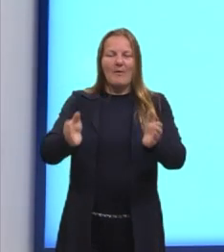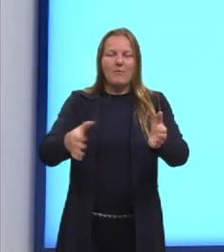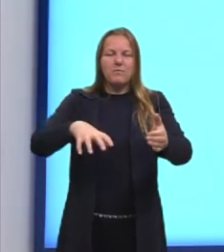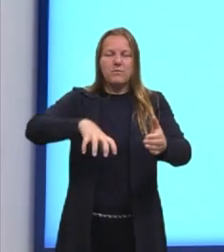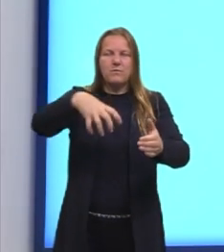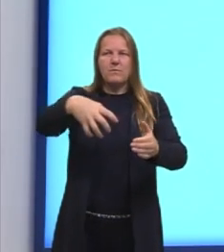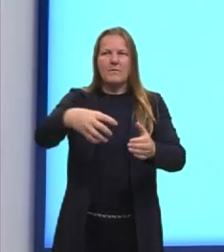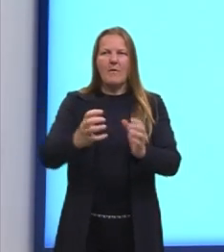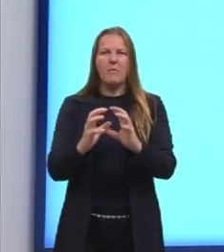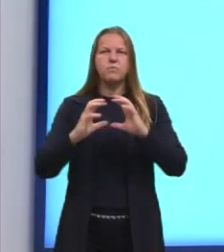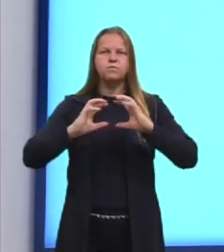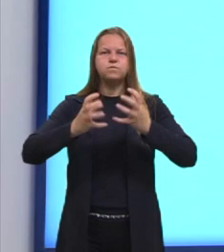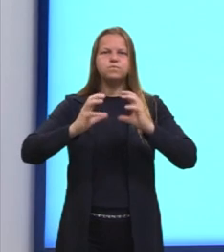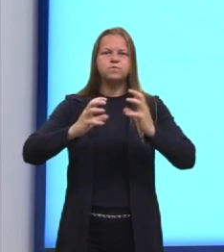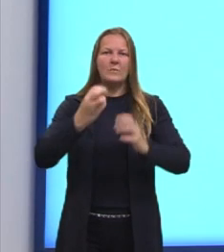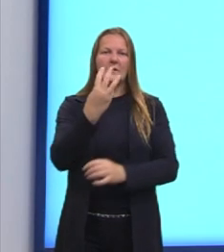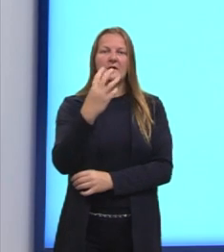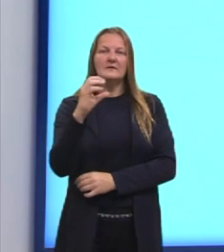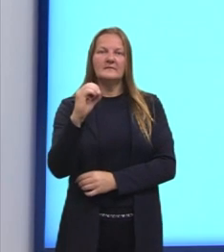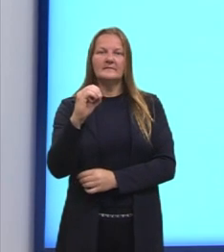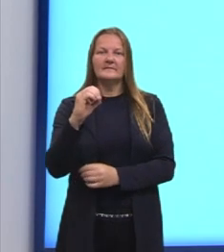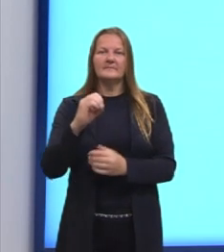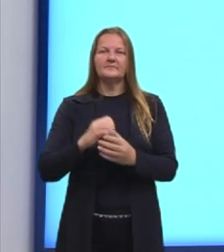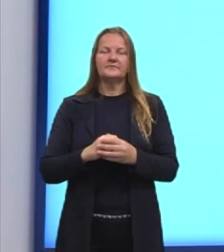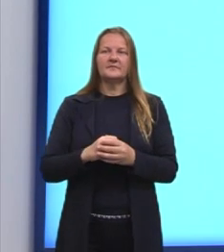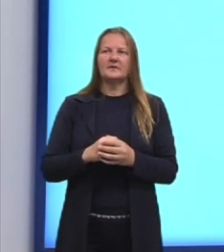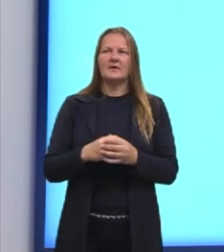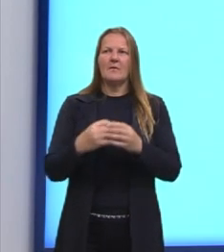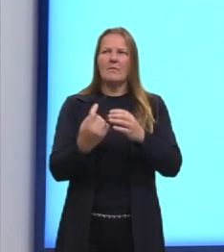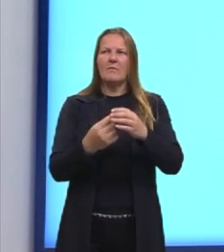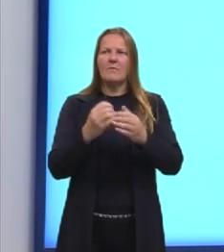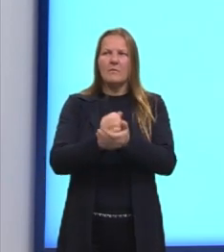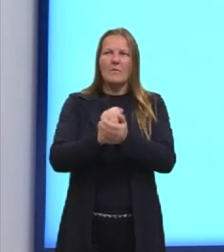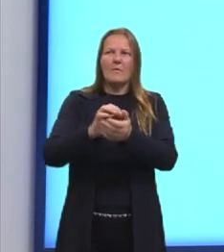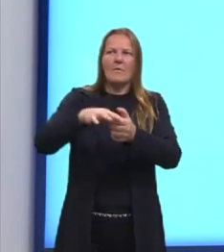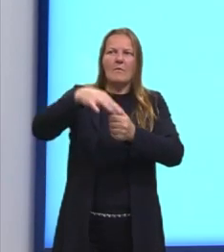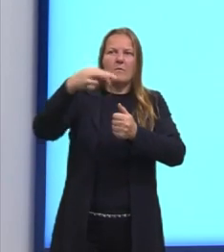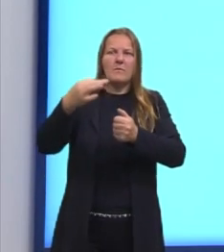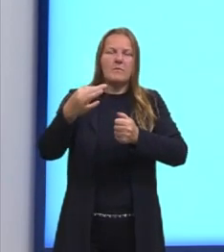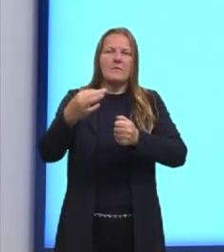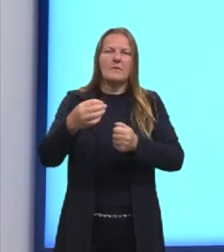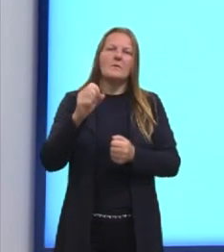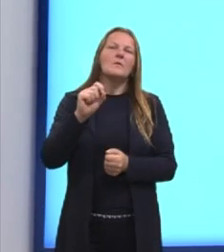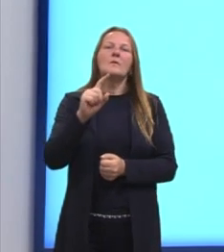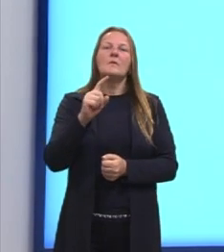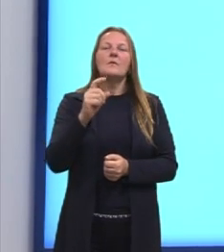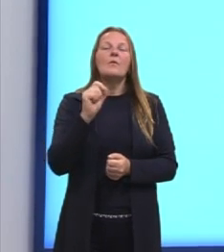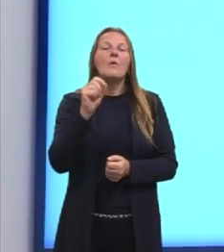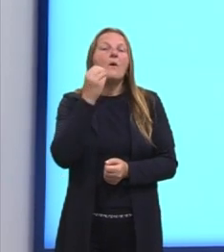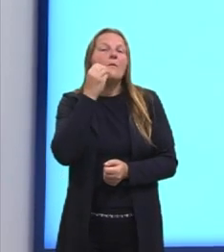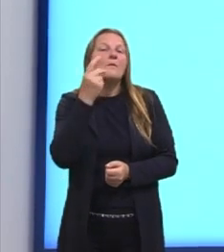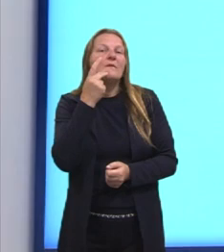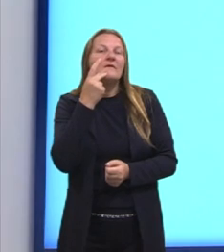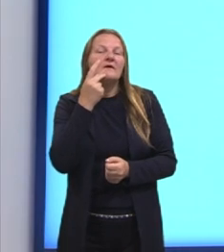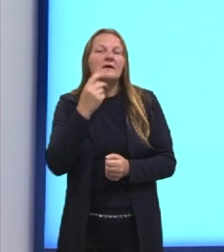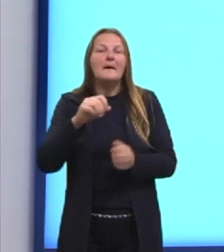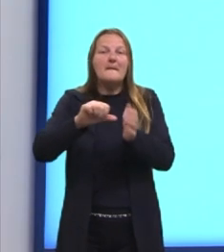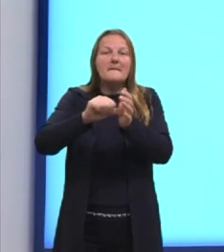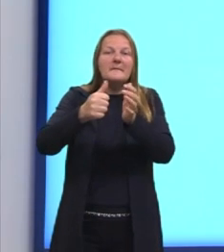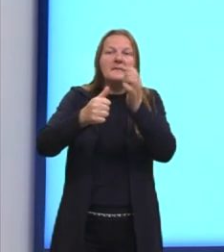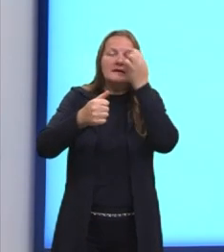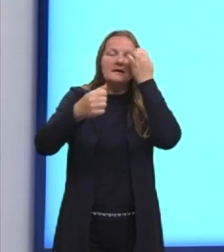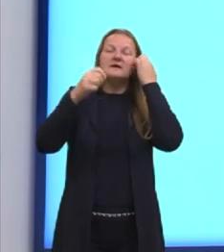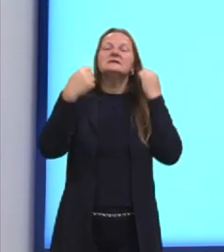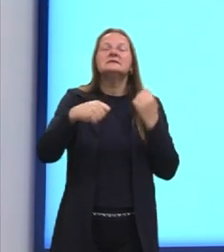bolas, uma de cada vez, e repondo a sorteada na urna, qual será a probabilidade de a primeira ser